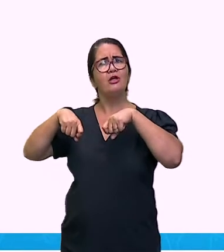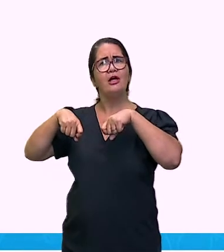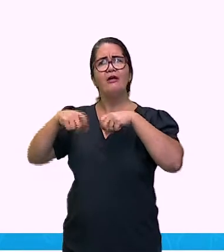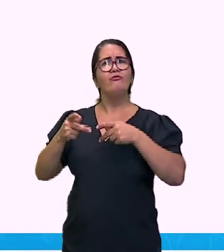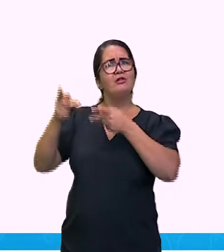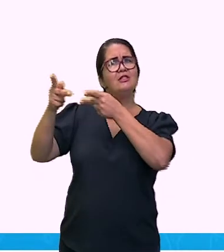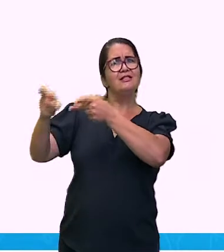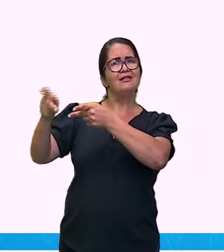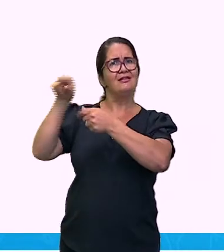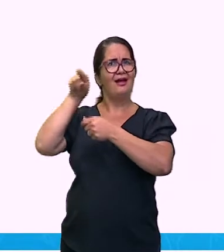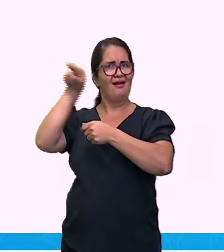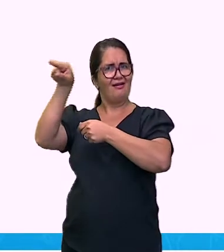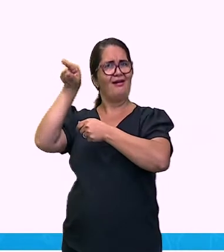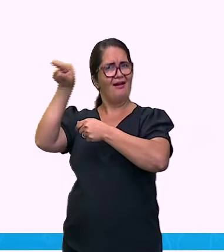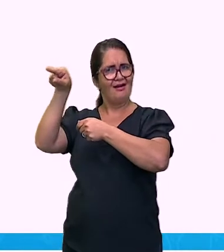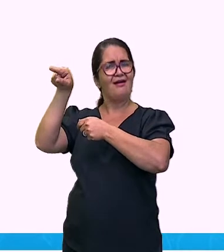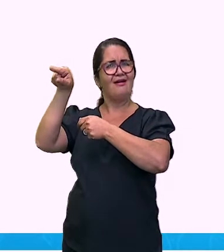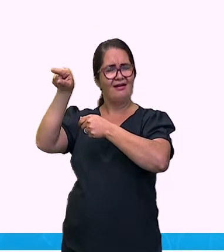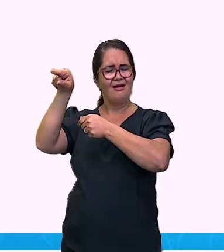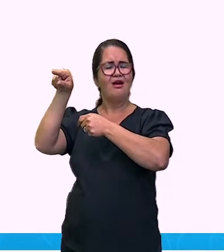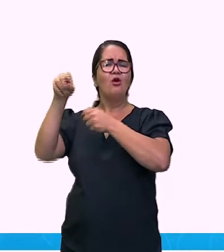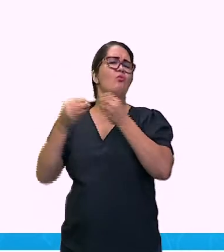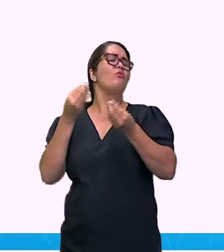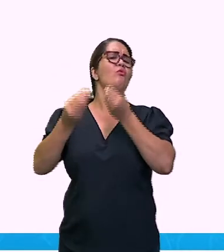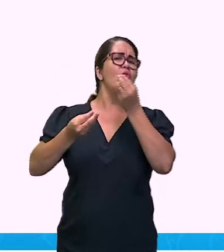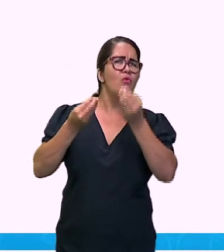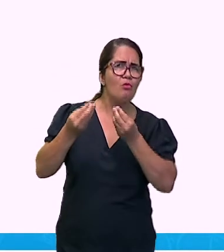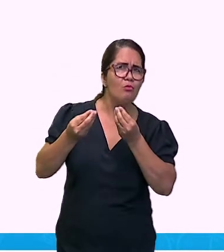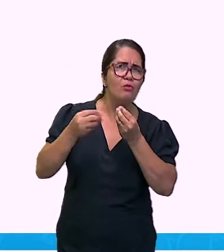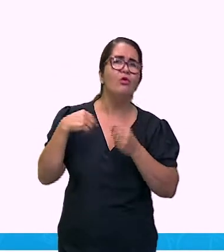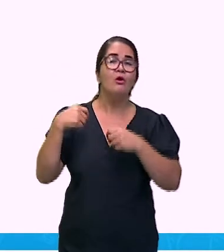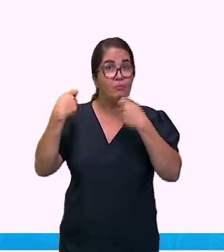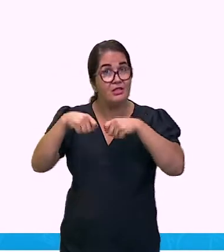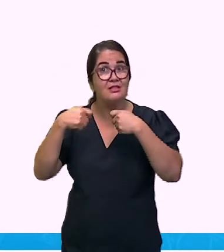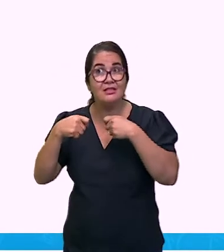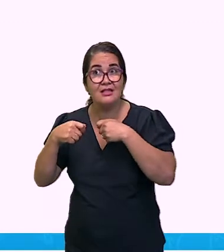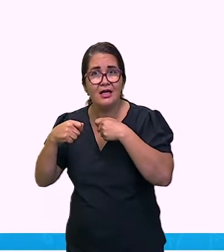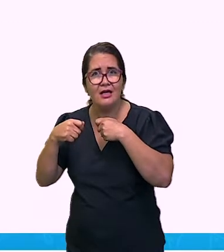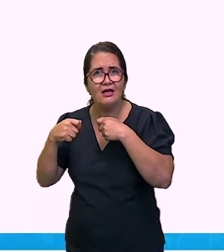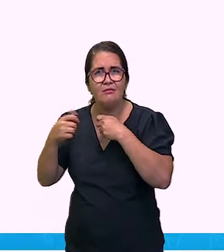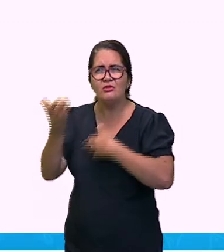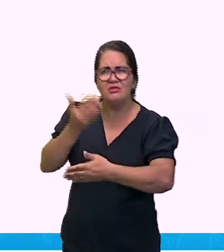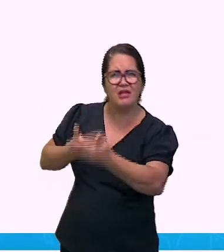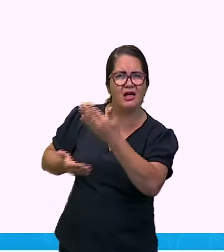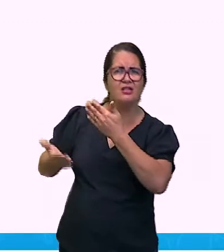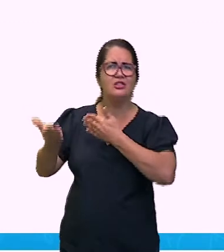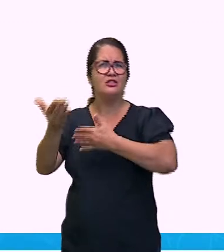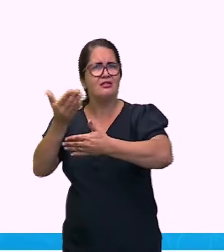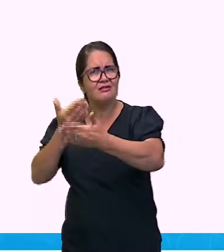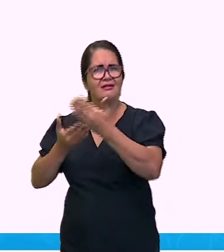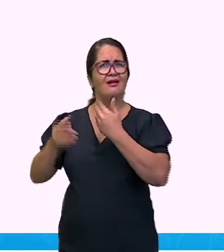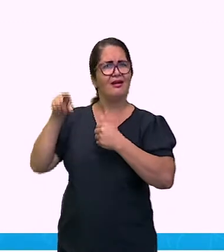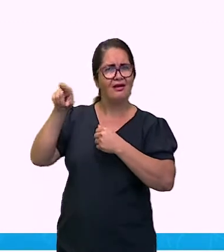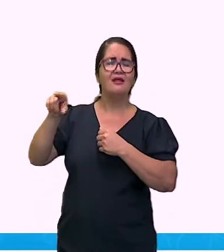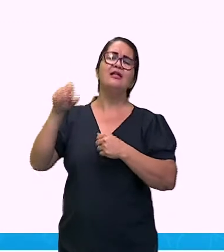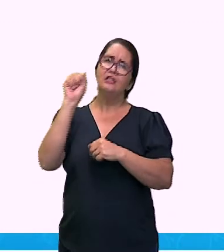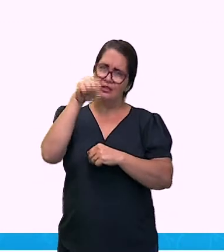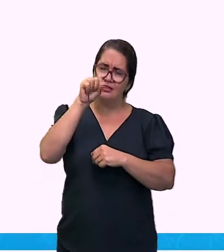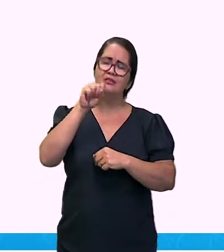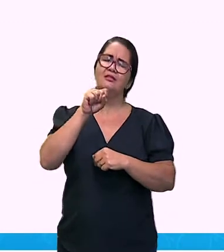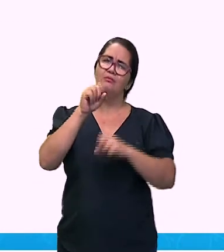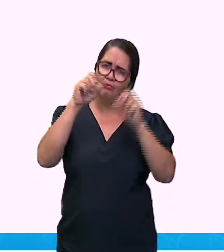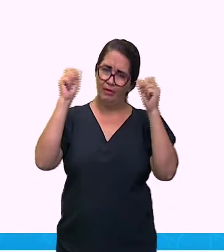observar? Tem como a gente ir lá e interagir? A gente pode ficar mais tempo, menos tempo? Como funciona? Sim!